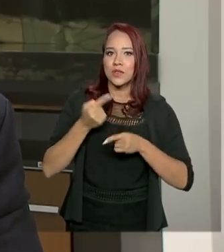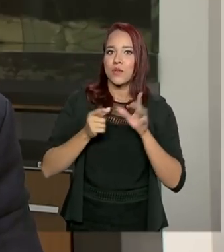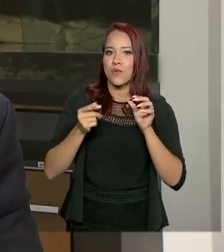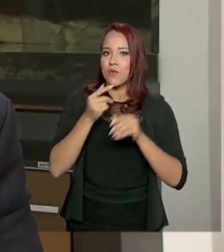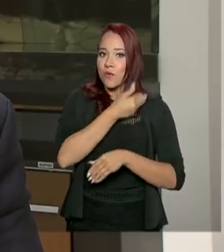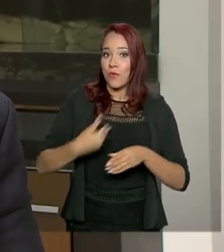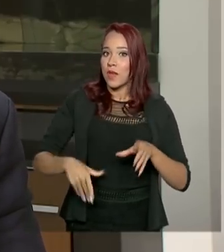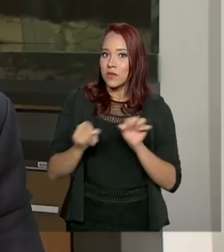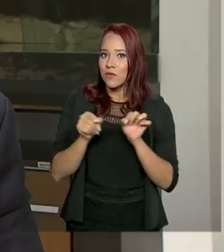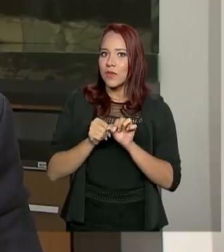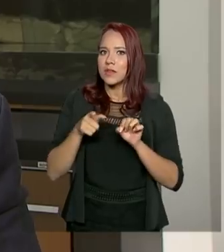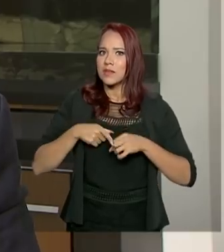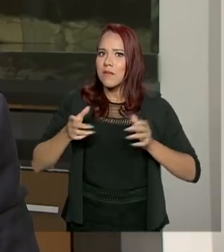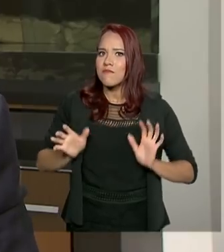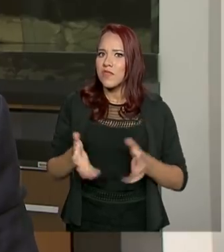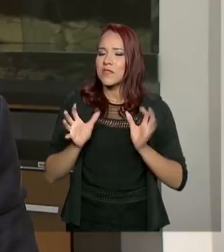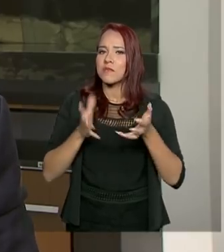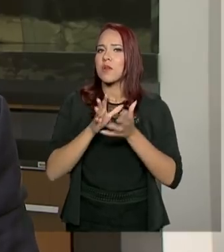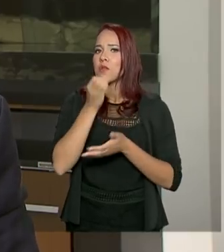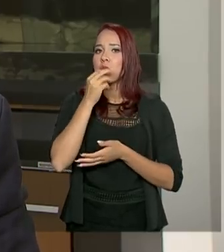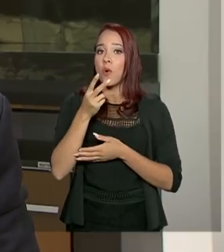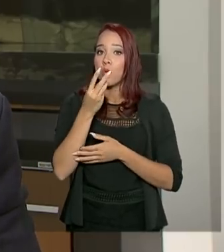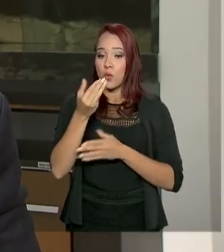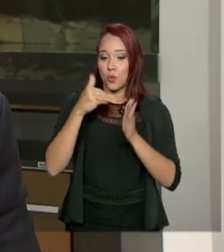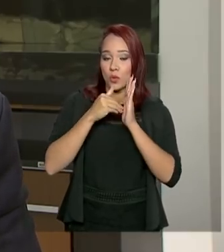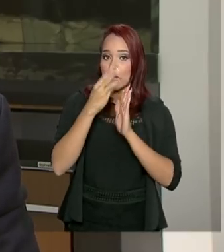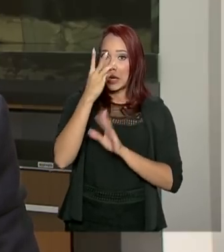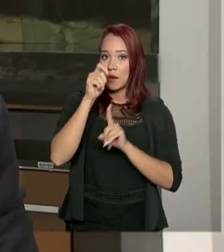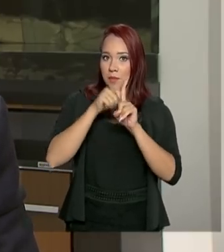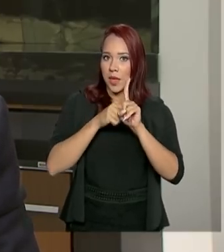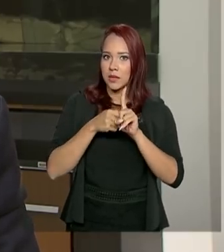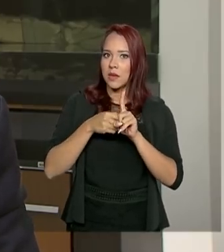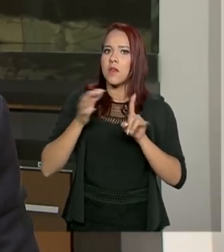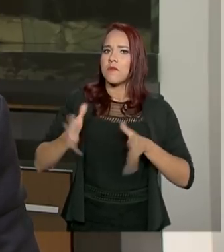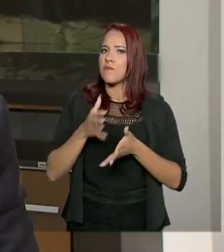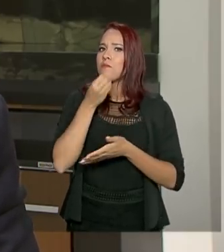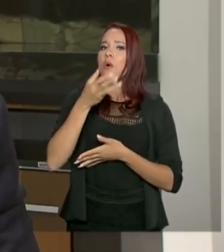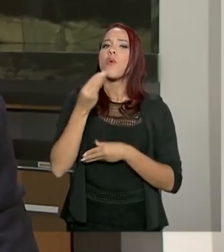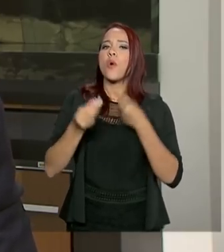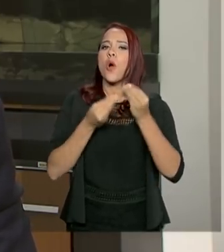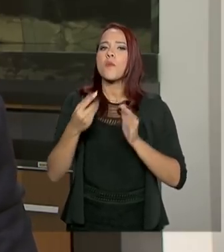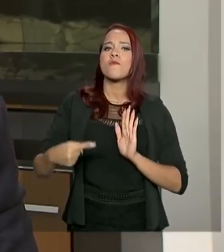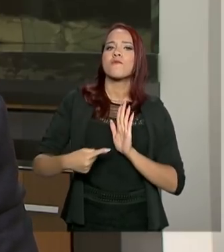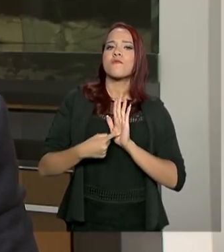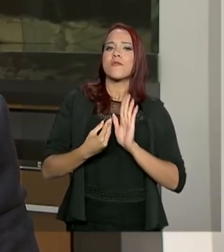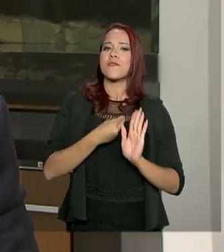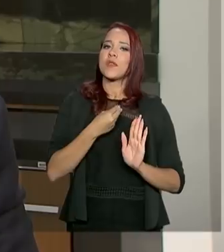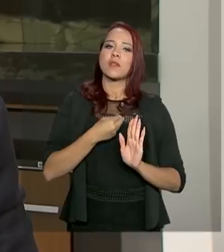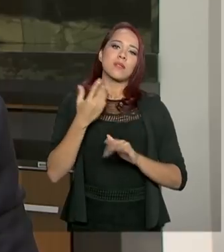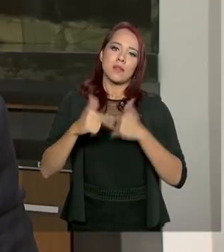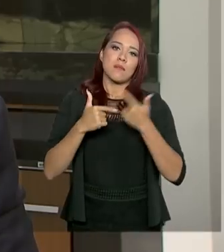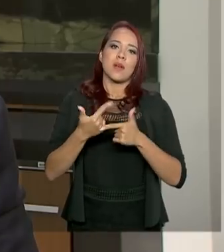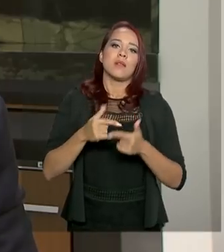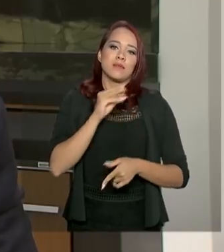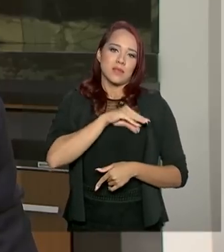ganho de investimento. Investimento, por exemplo, foi bom nos últimos 3 meses. Então, como que impacta na vida das pessoas? É emprego e renda.